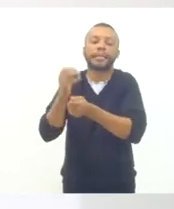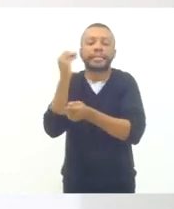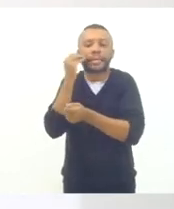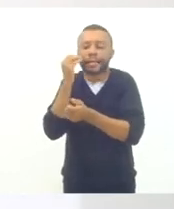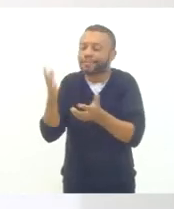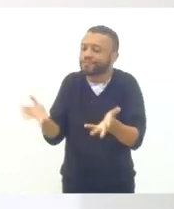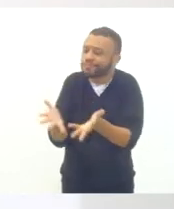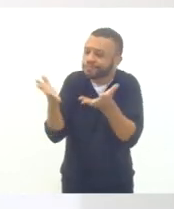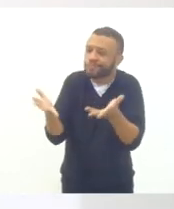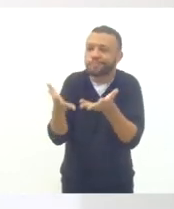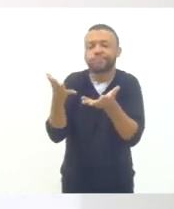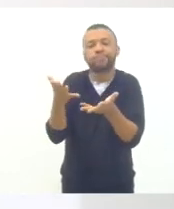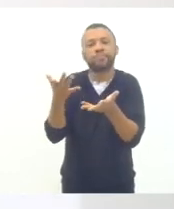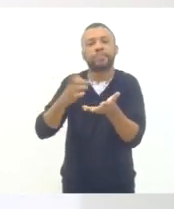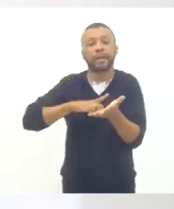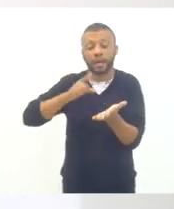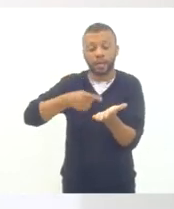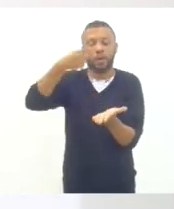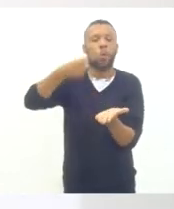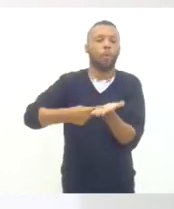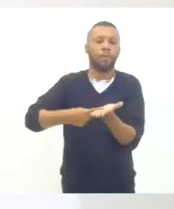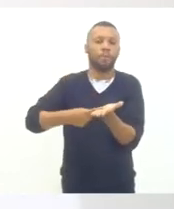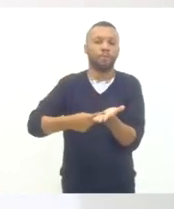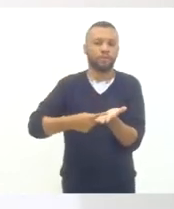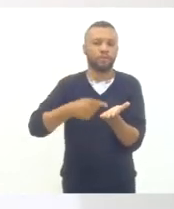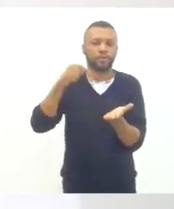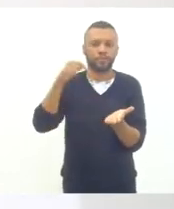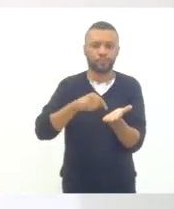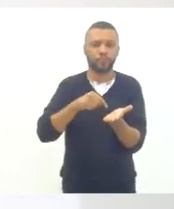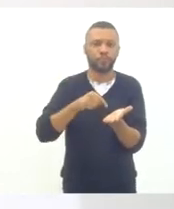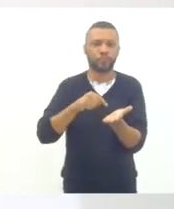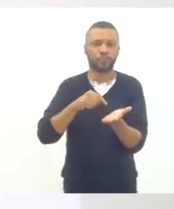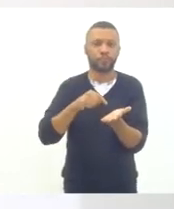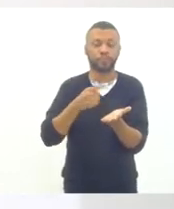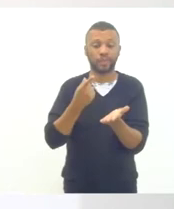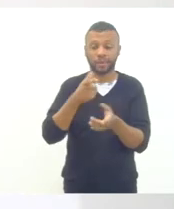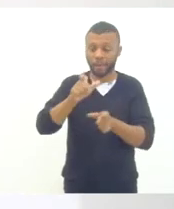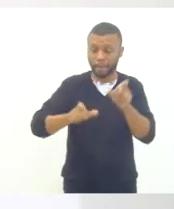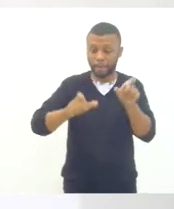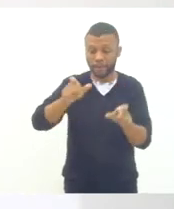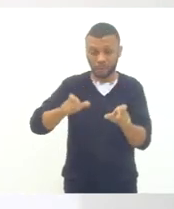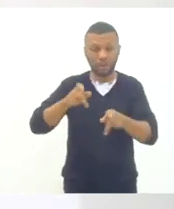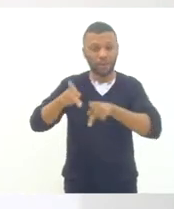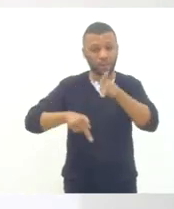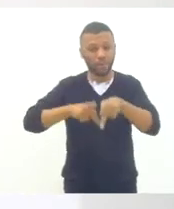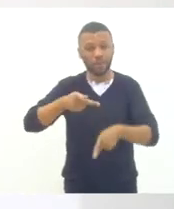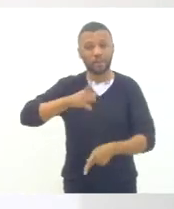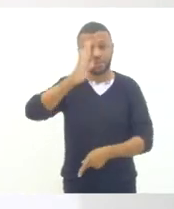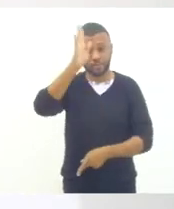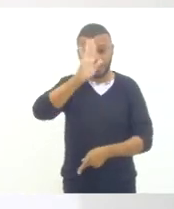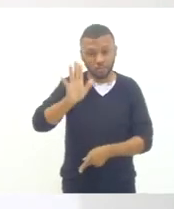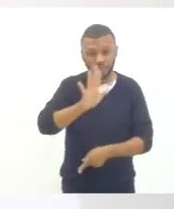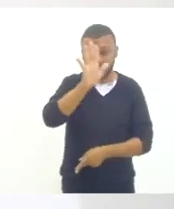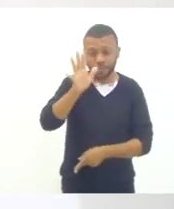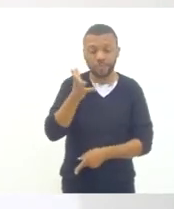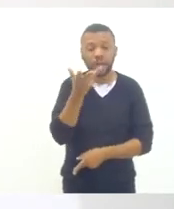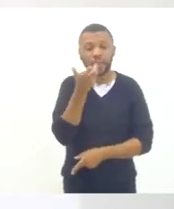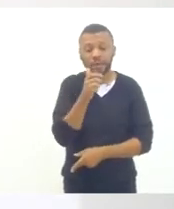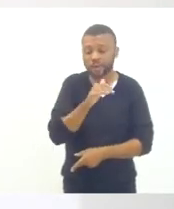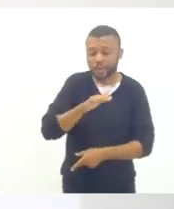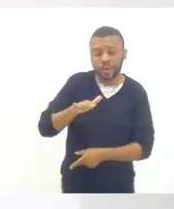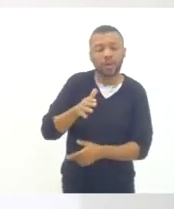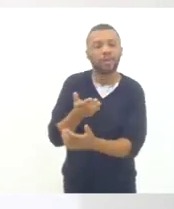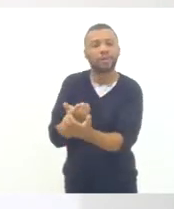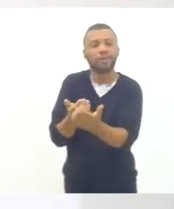essa agenda para que esse brasileiro, essas brasileiras, esse brasileirinho, sejam de onde eles